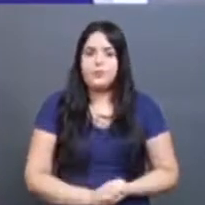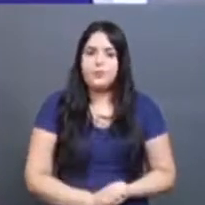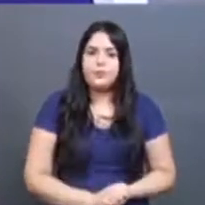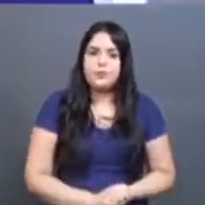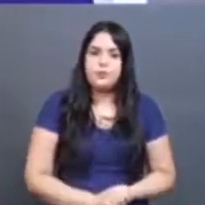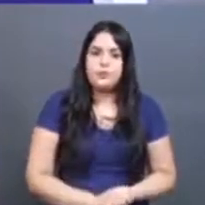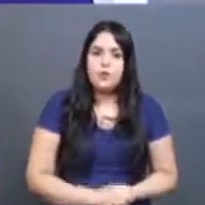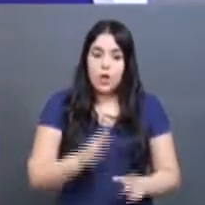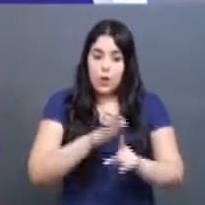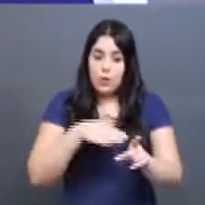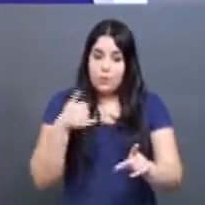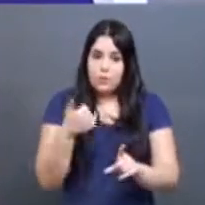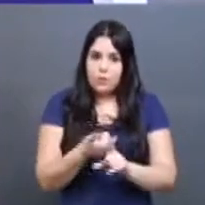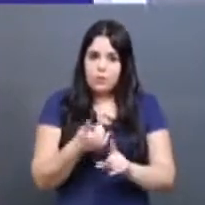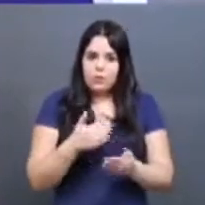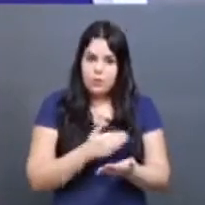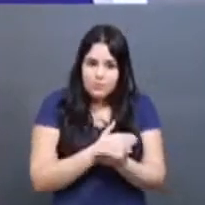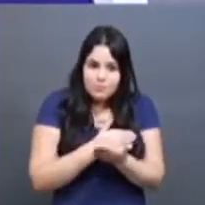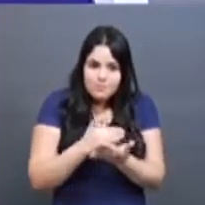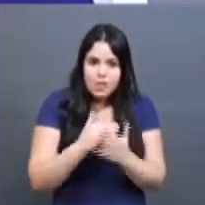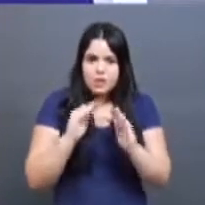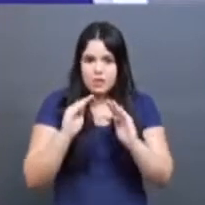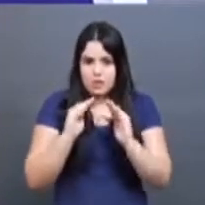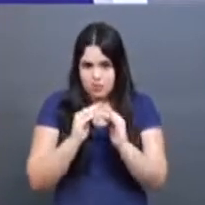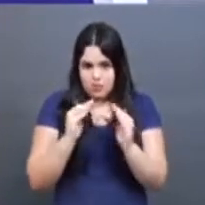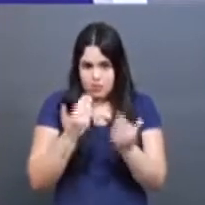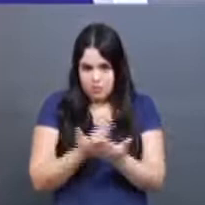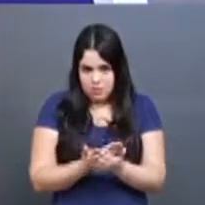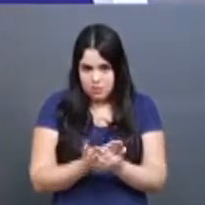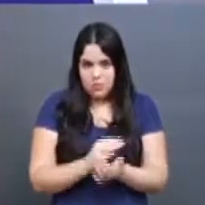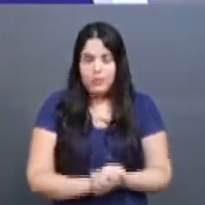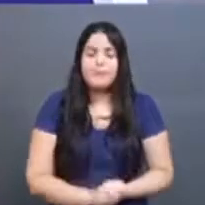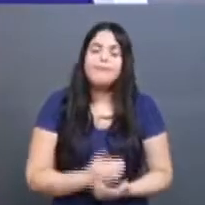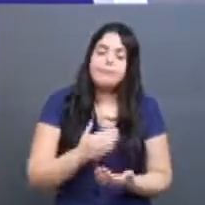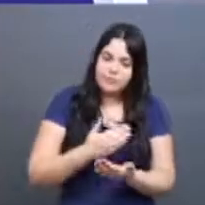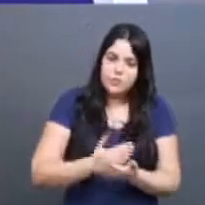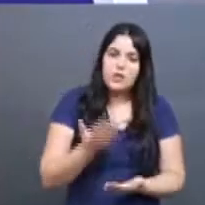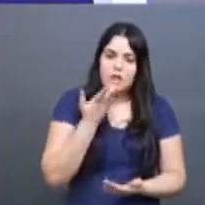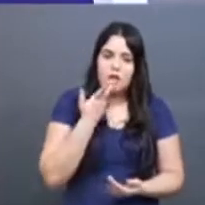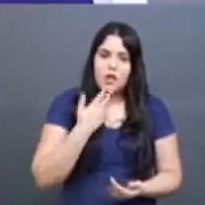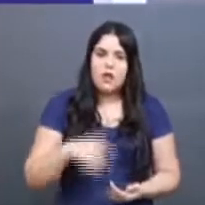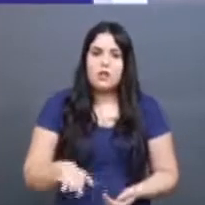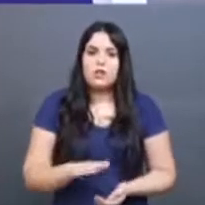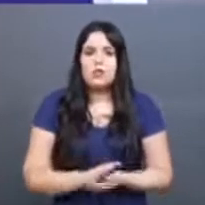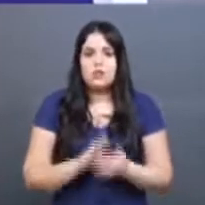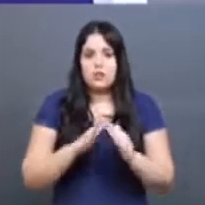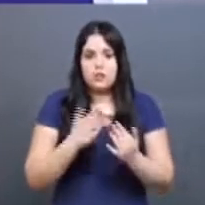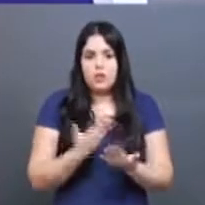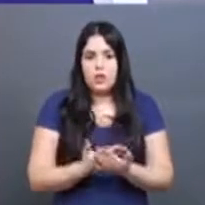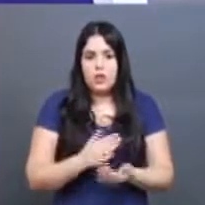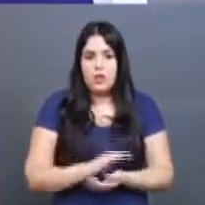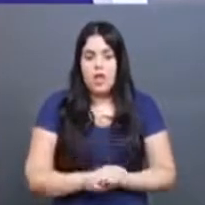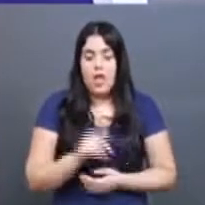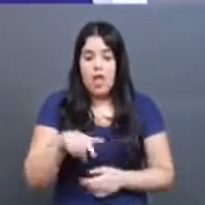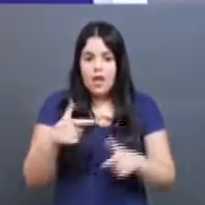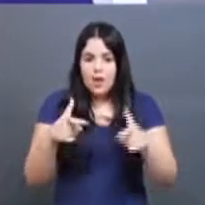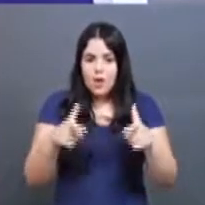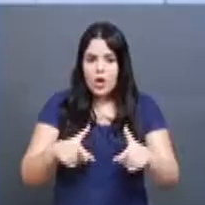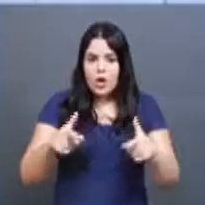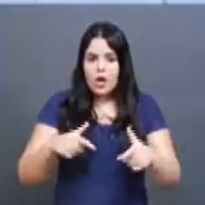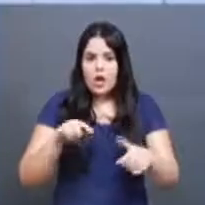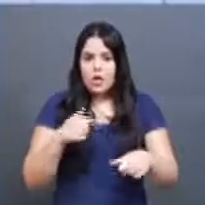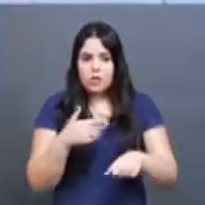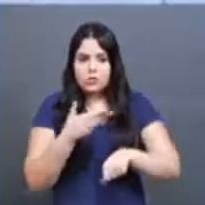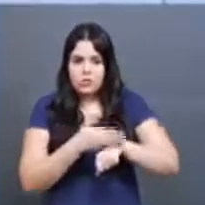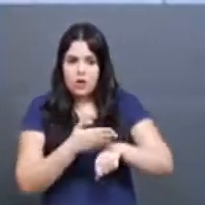normalmente, ele começa na escola? Começa, começa na infância e na escola. Como é o ambiente onde a gente treina